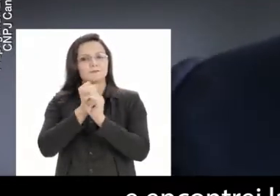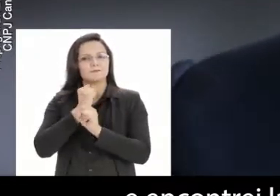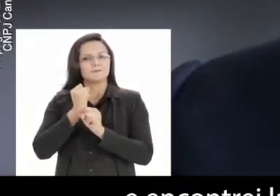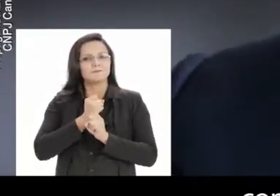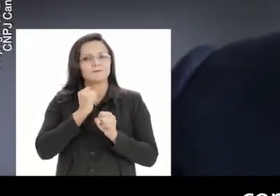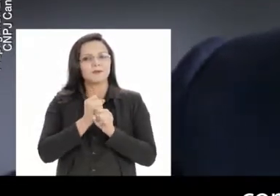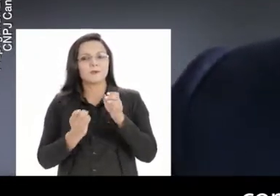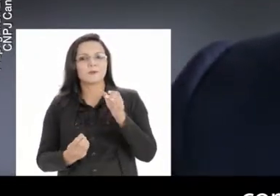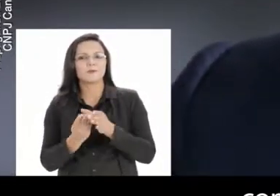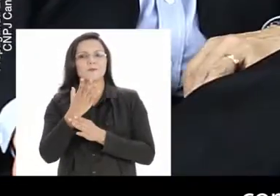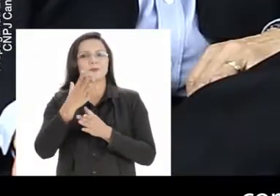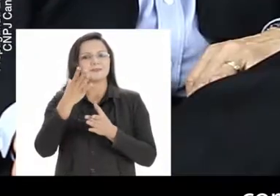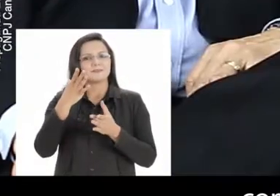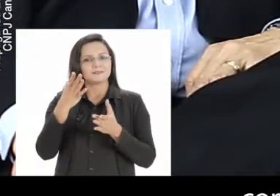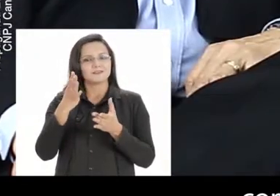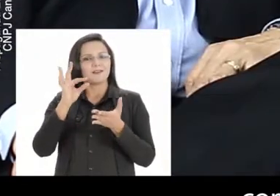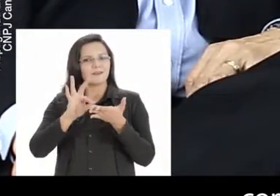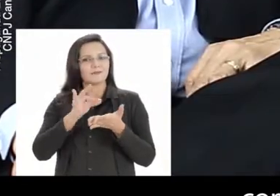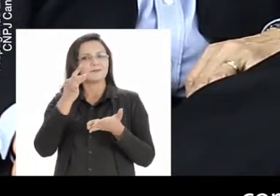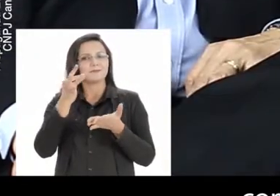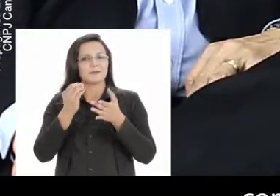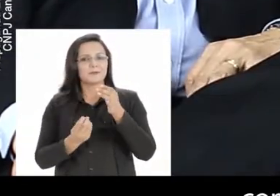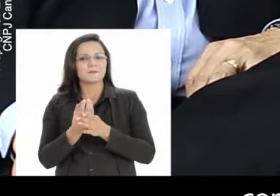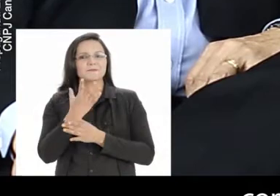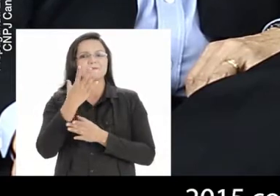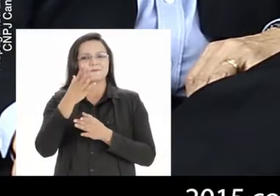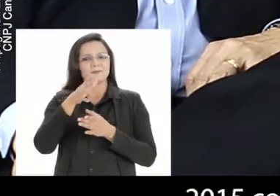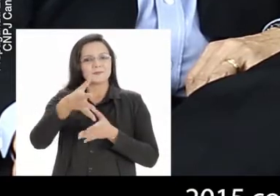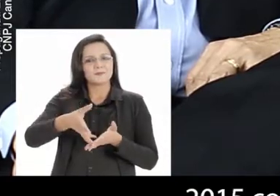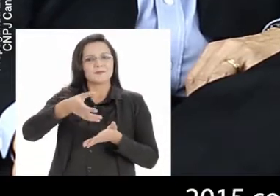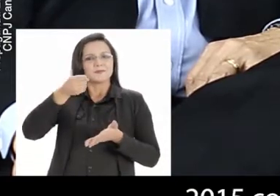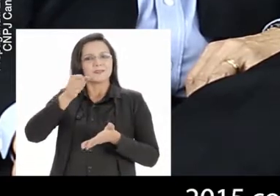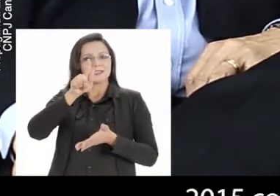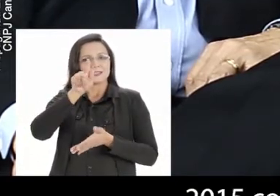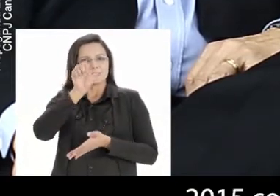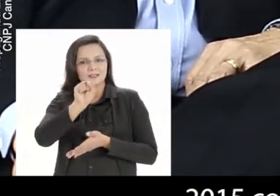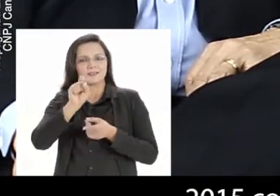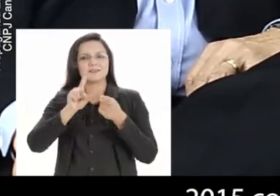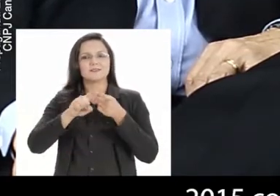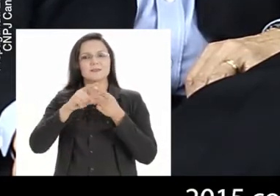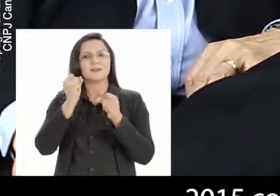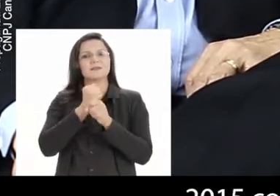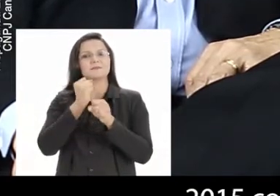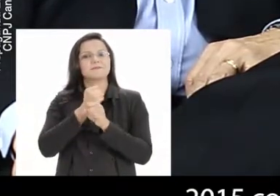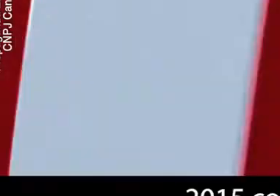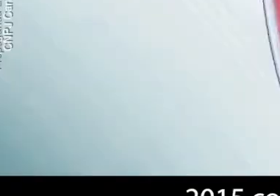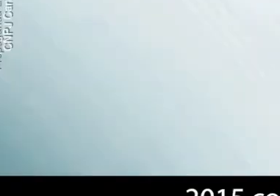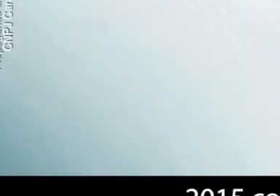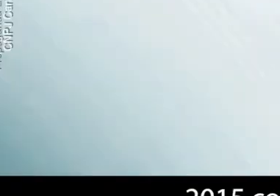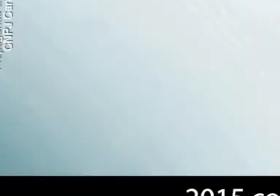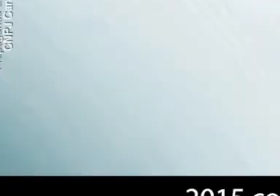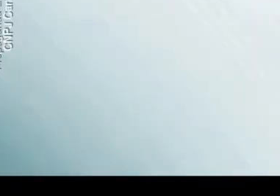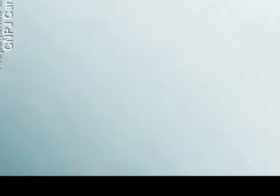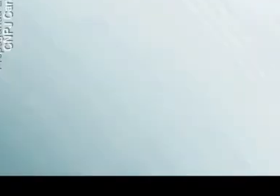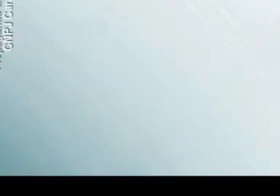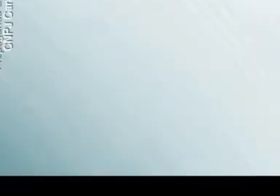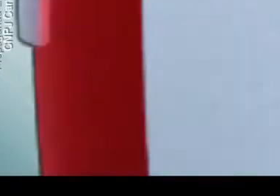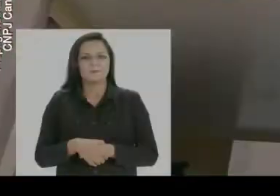prosseguindo as implantações para gás e petróleo. 2015, começam os fortes investimentos nesse ano.